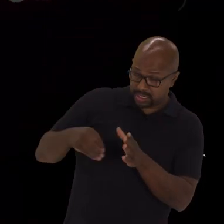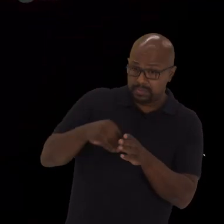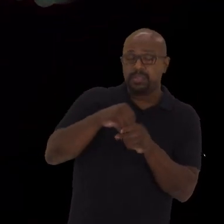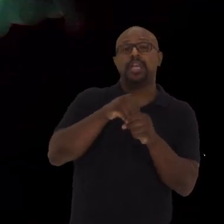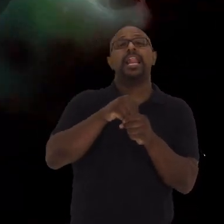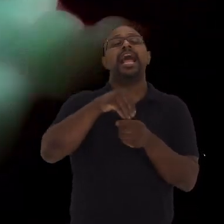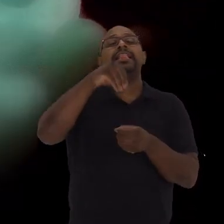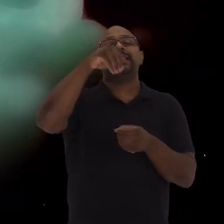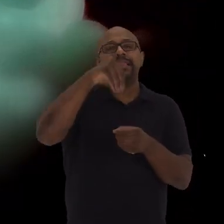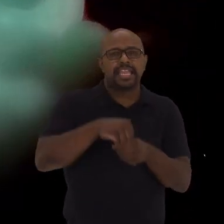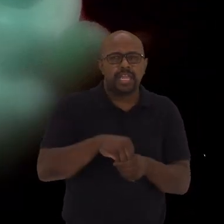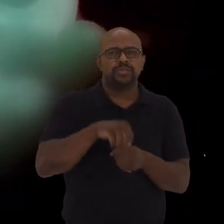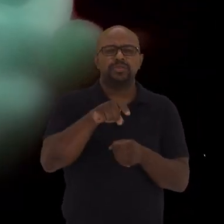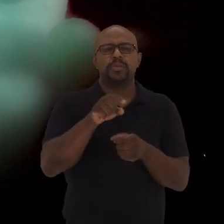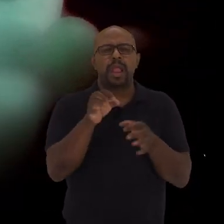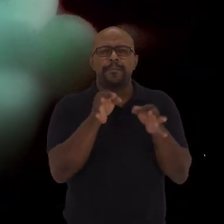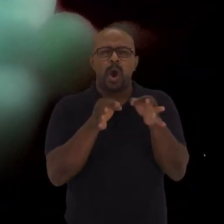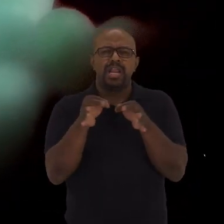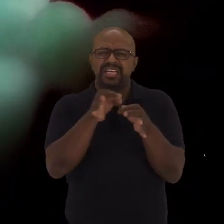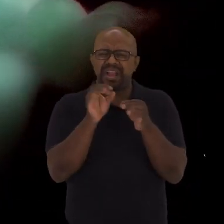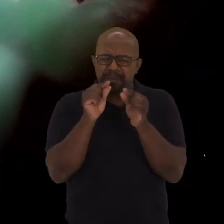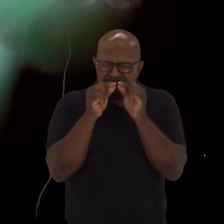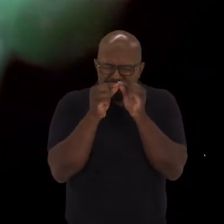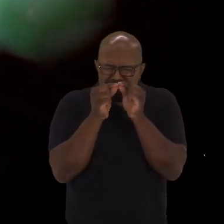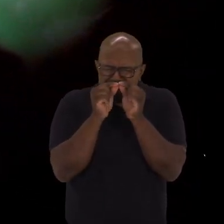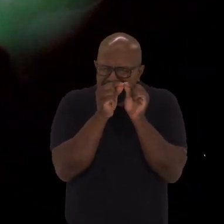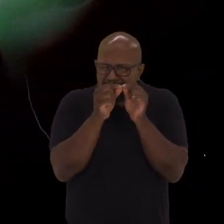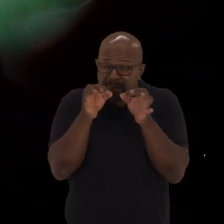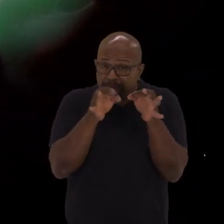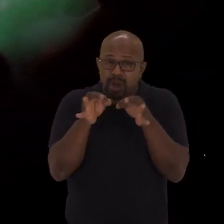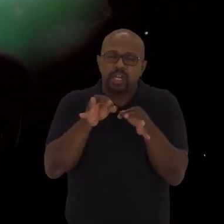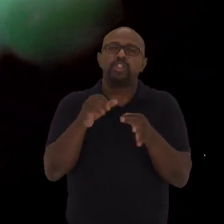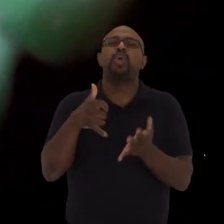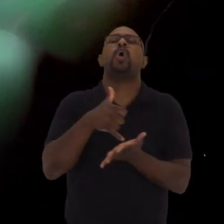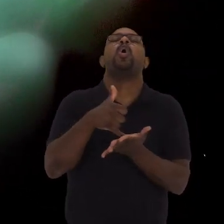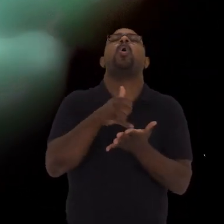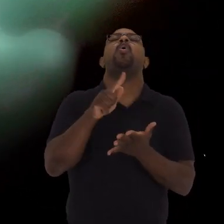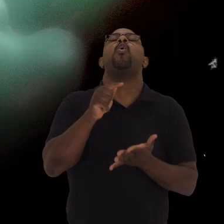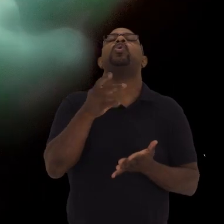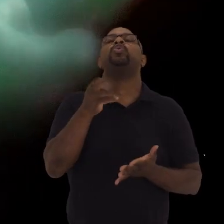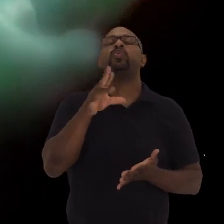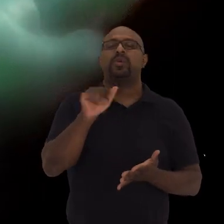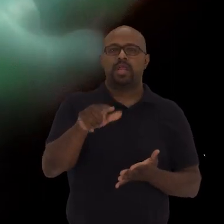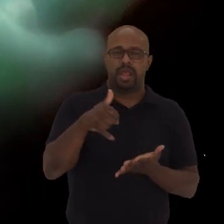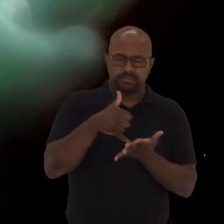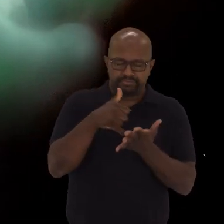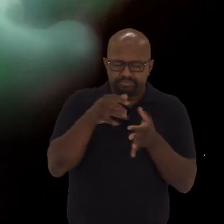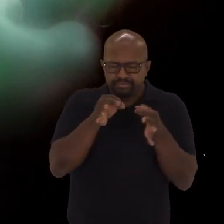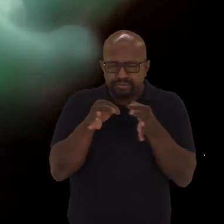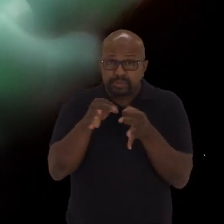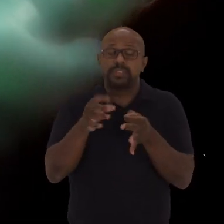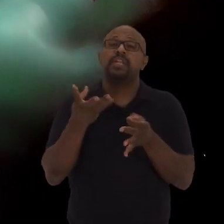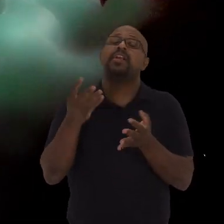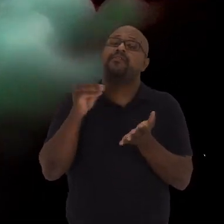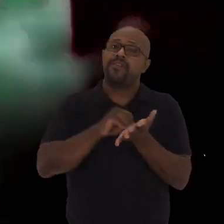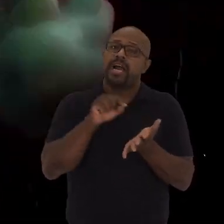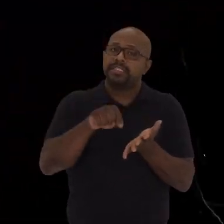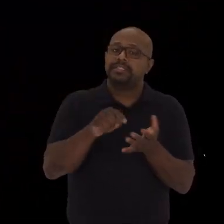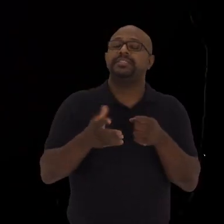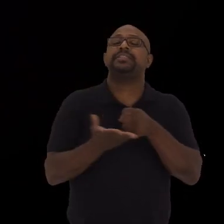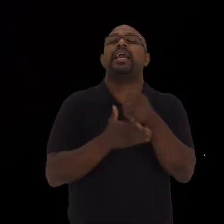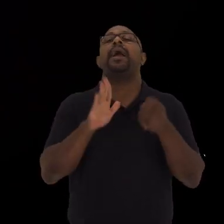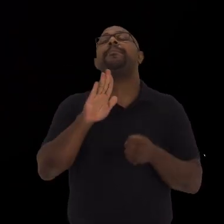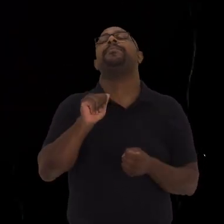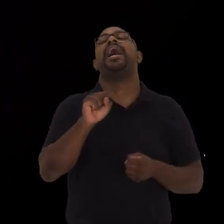dentro De umas bolinhas Umas microbolinhas De gordura De lipídio E aí a gente faz isso Vai ser a base da